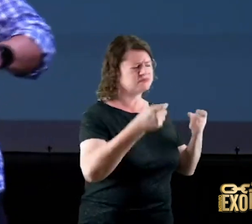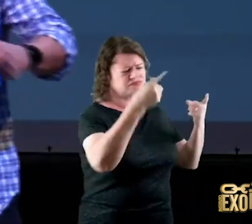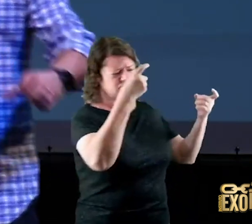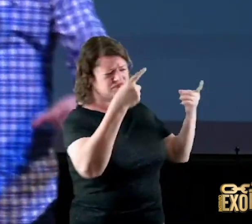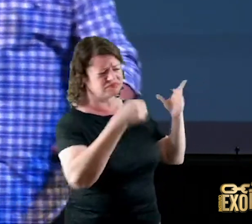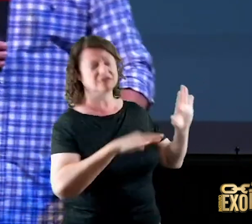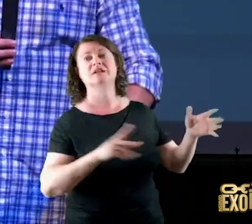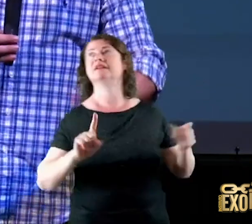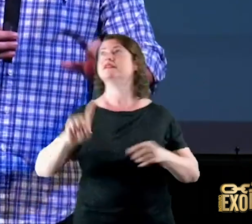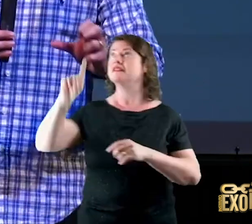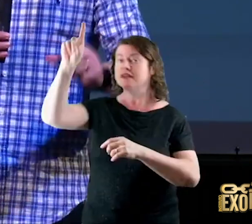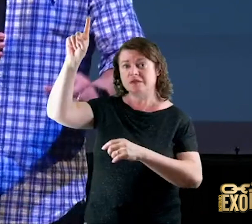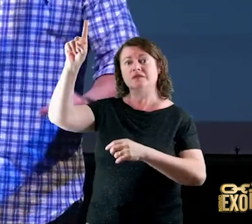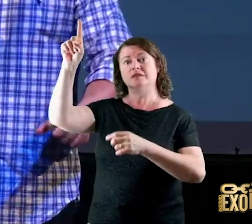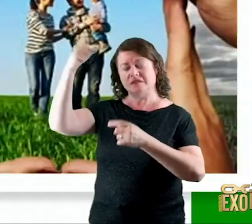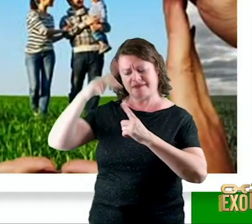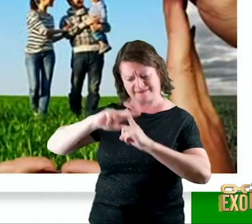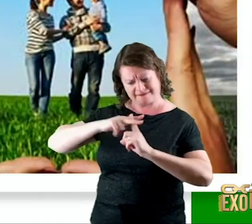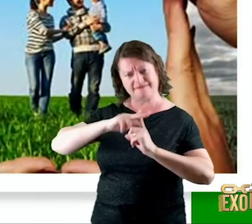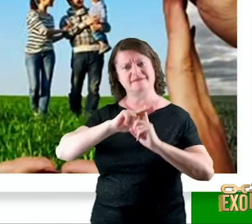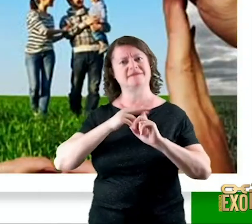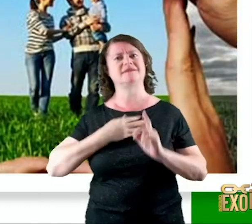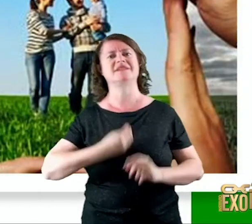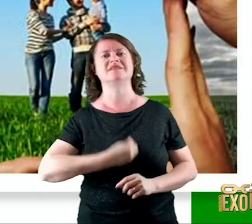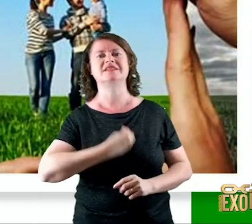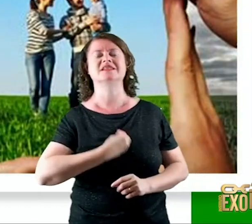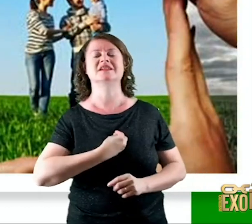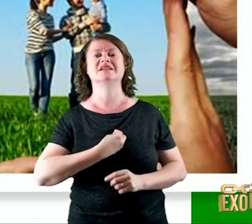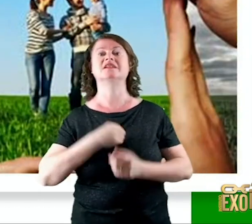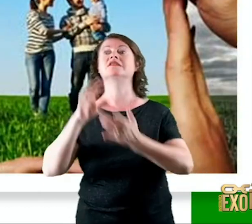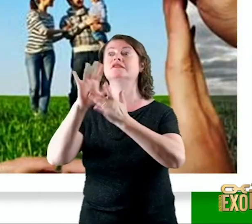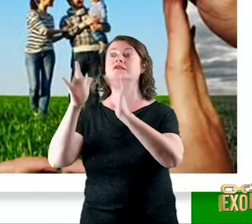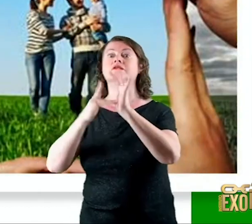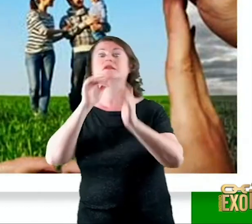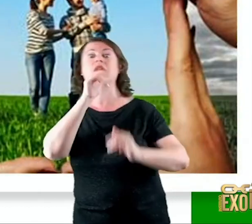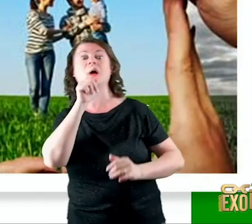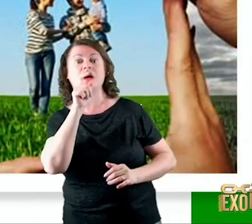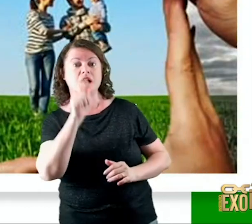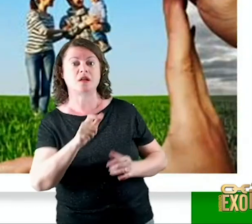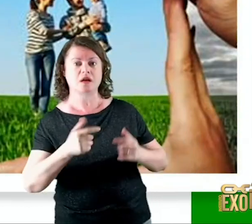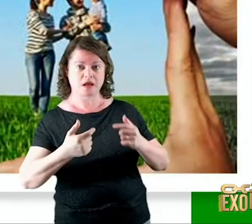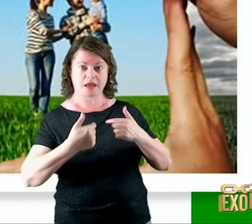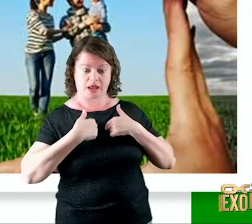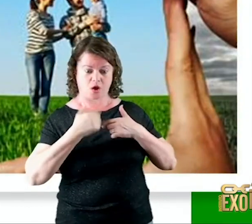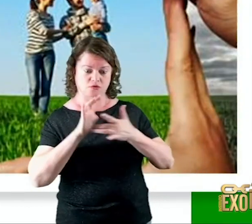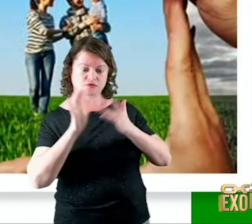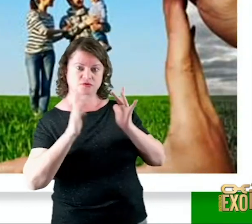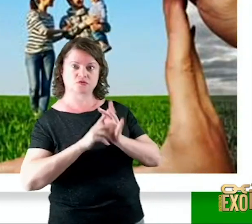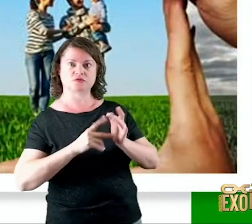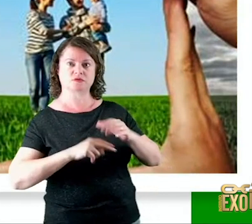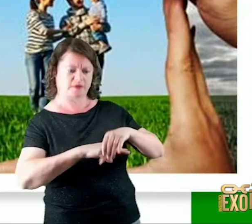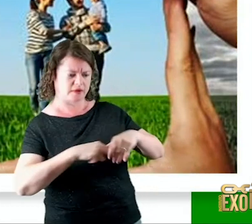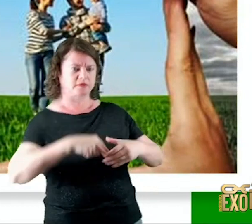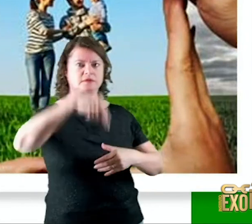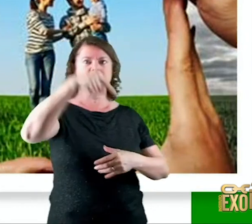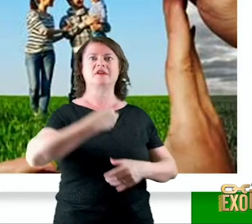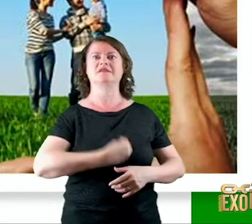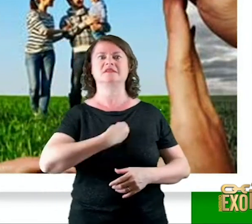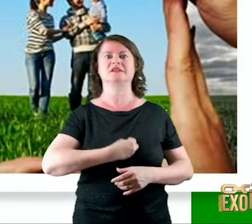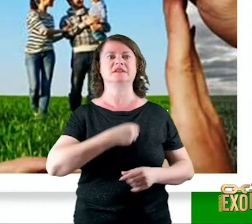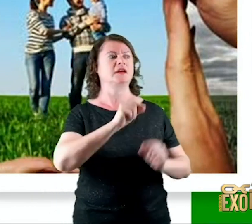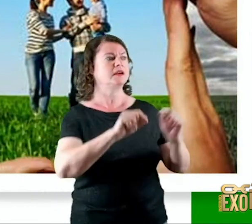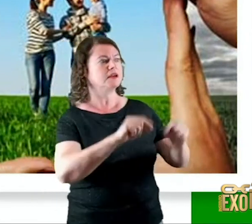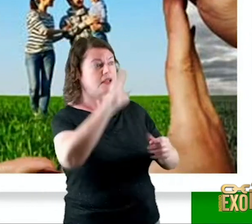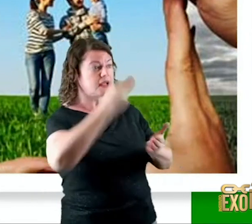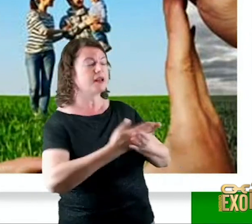segurança só em Jesus disse-lhe Jesus eu sou a ressurreição e a vida aquele que crê em mim ainda que morra viverá e quem vive e crê em mim